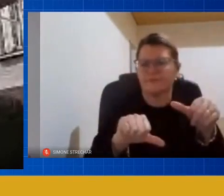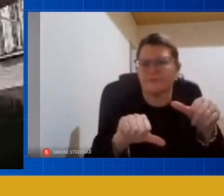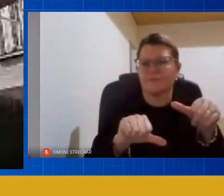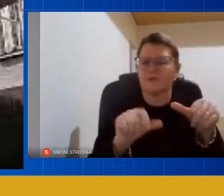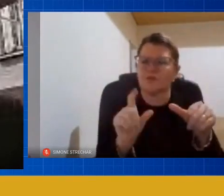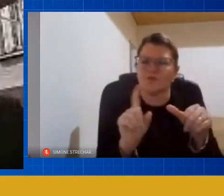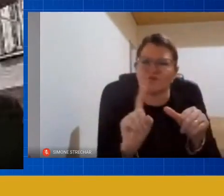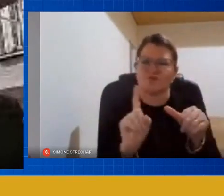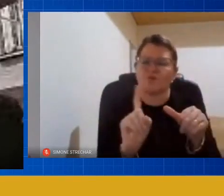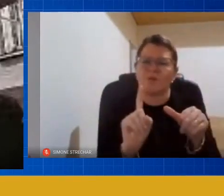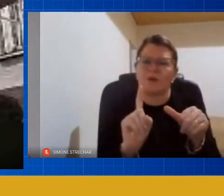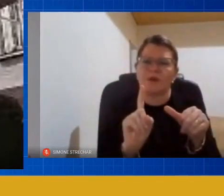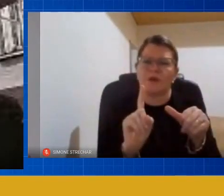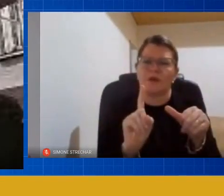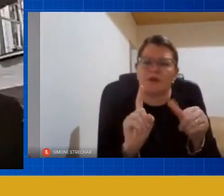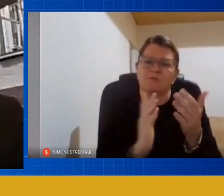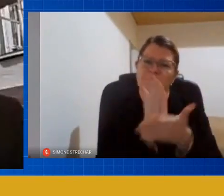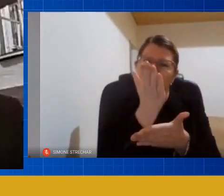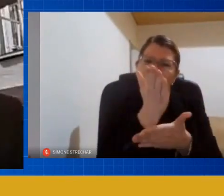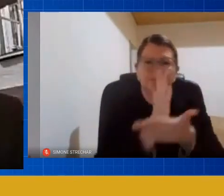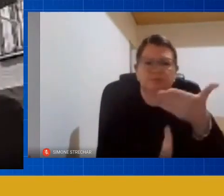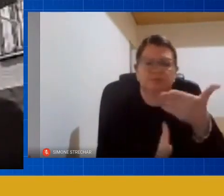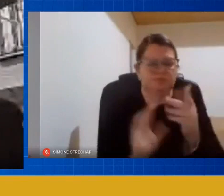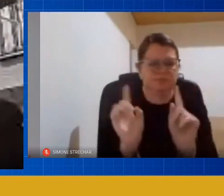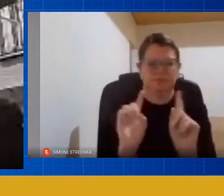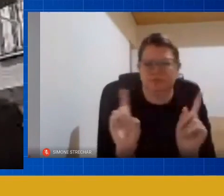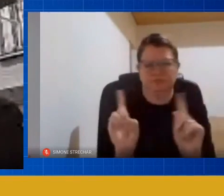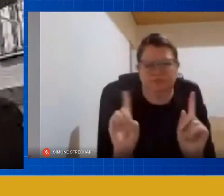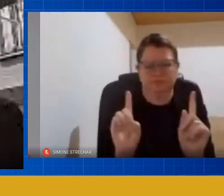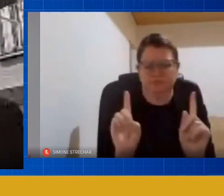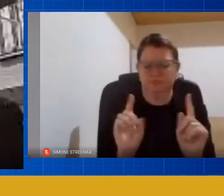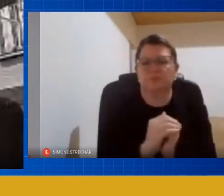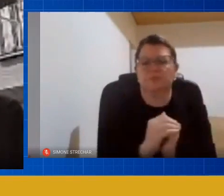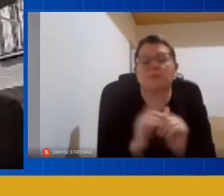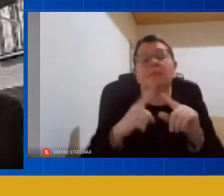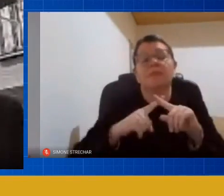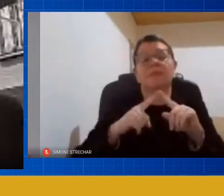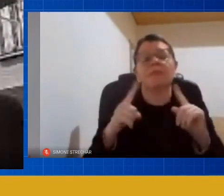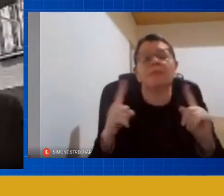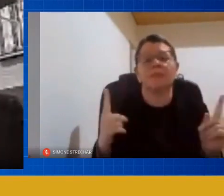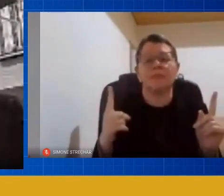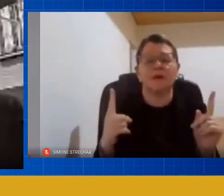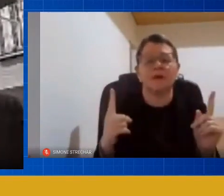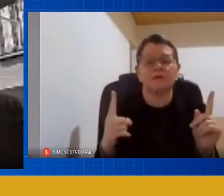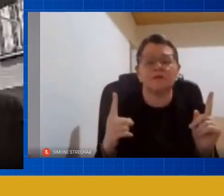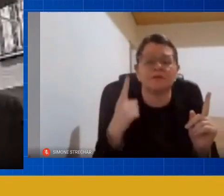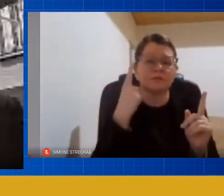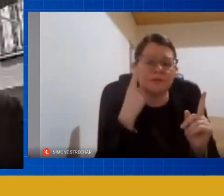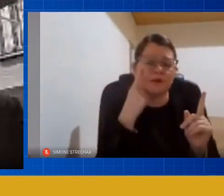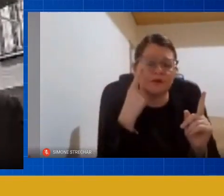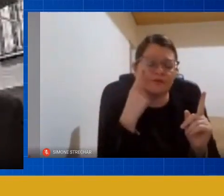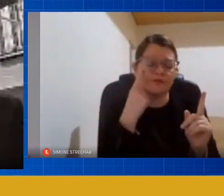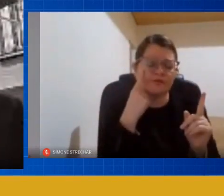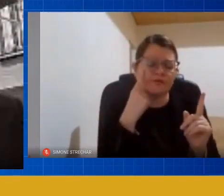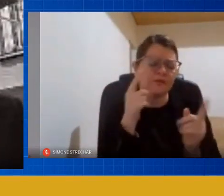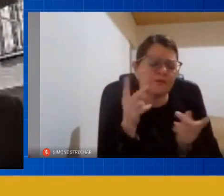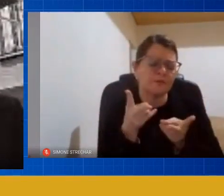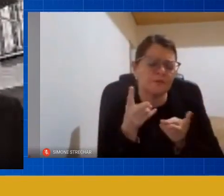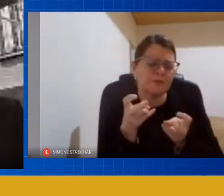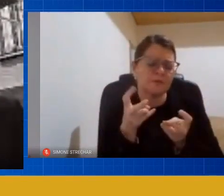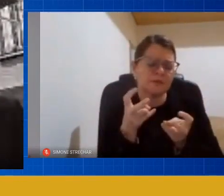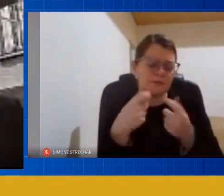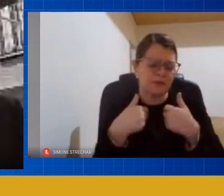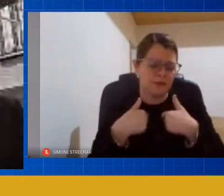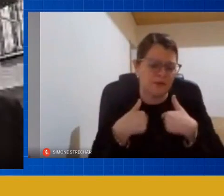desempenho ele está na perspectiva de proporcionar subsídio para o educador para